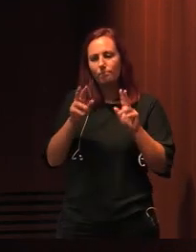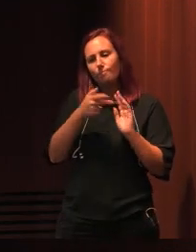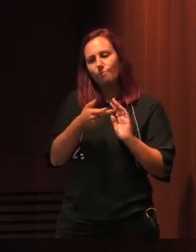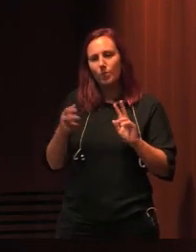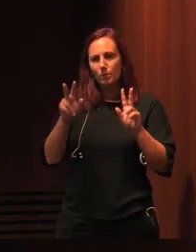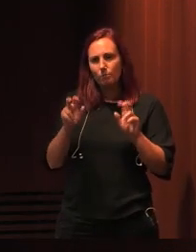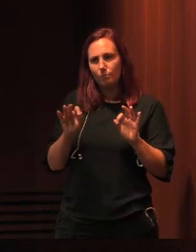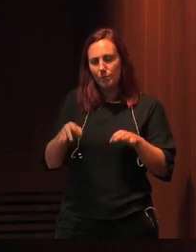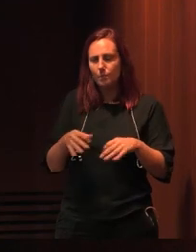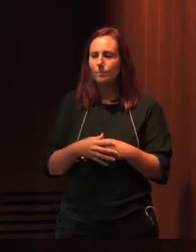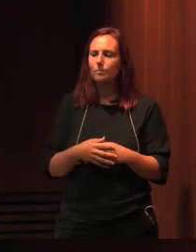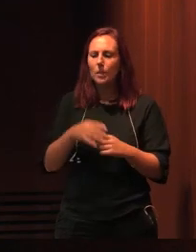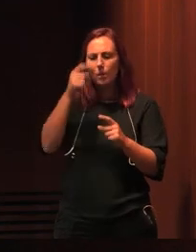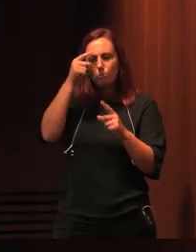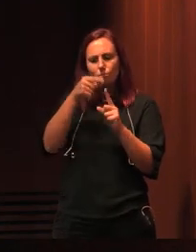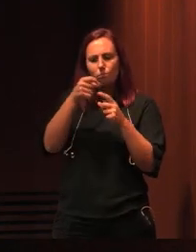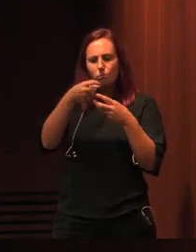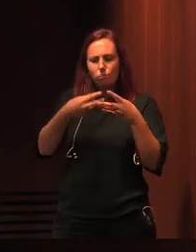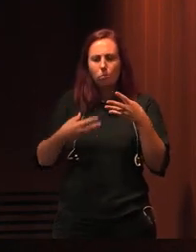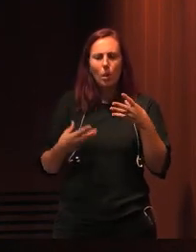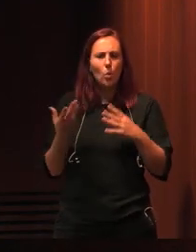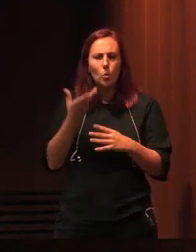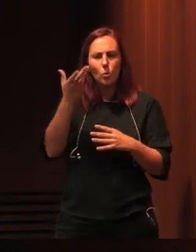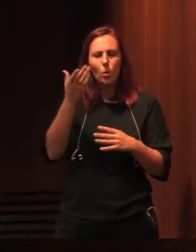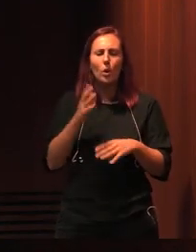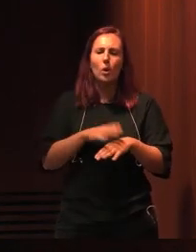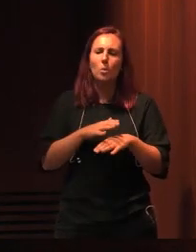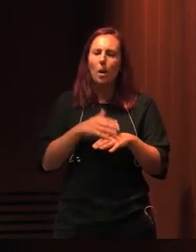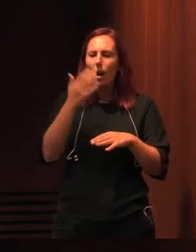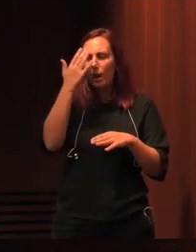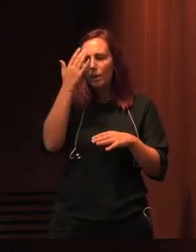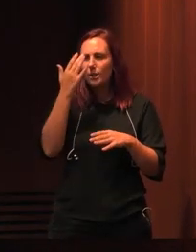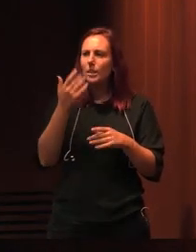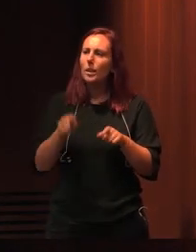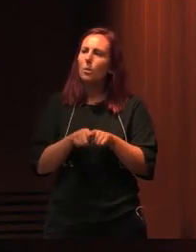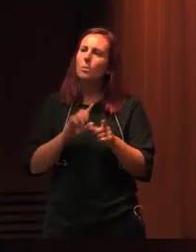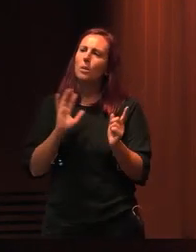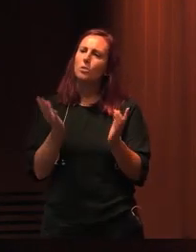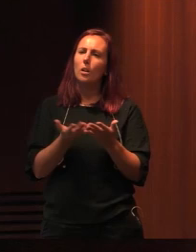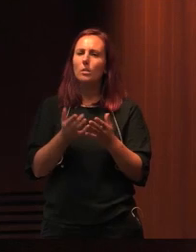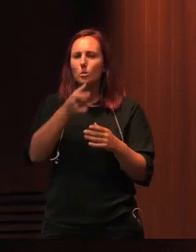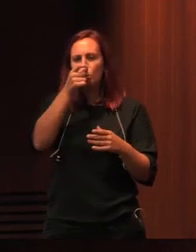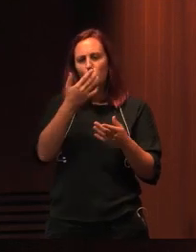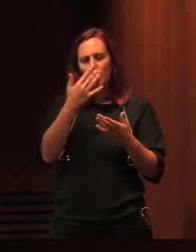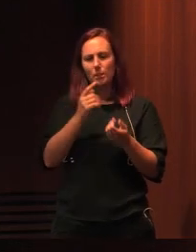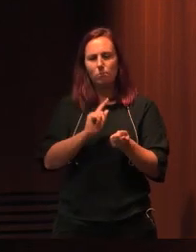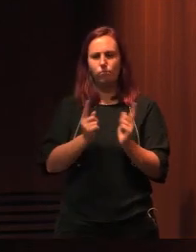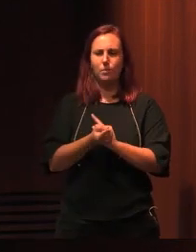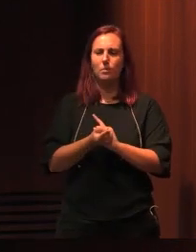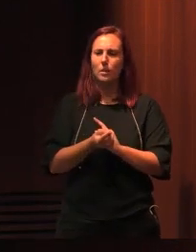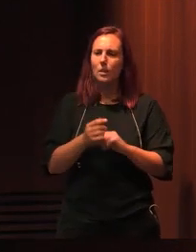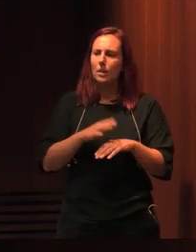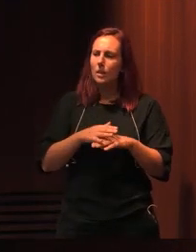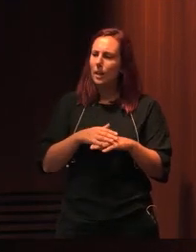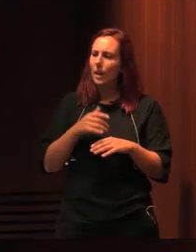Este conjunto de propósitos é altamente virtuoso. Isto, penso que, será incontroverso para a generalidade das pessoas. Quem é que se